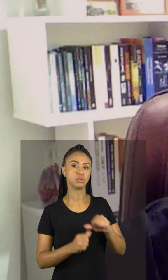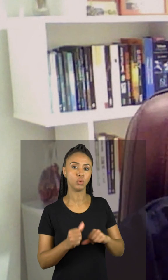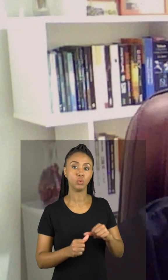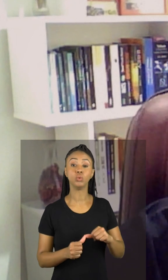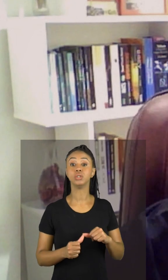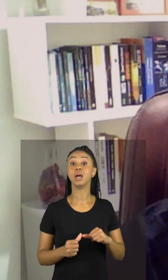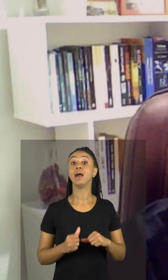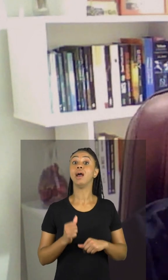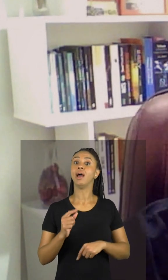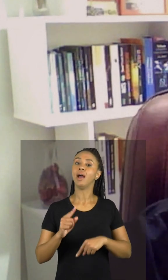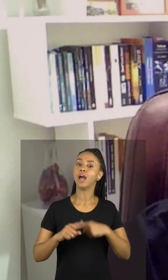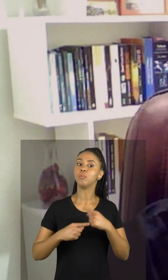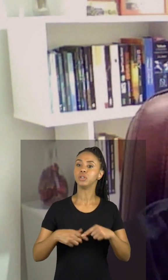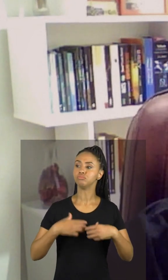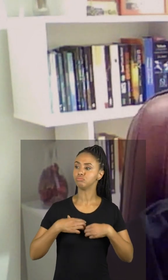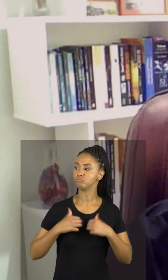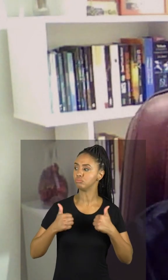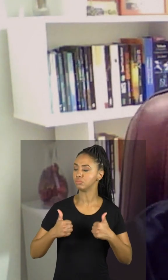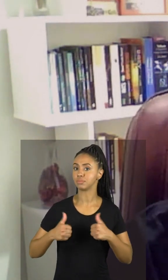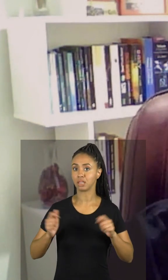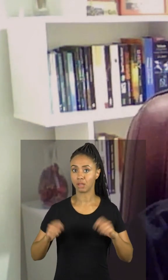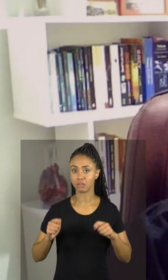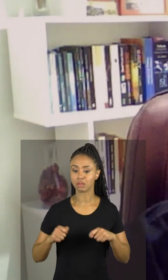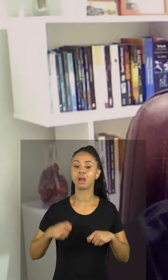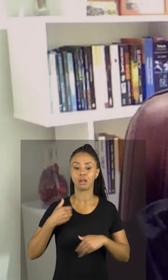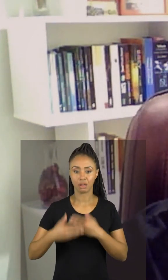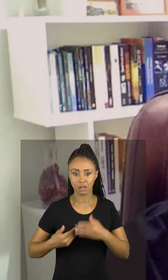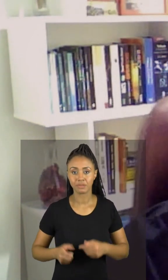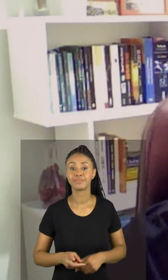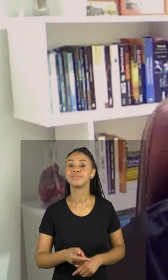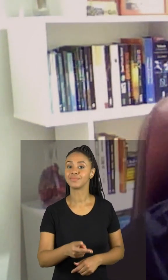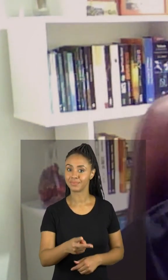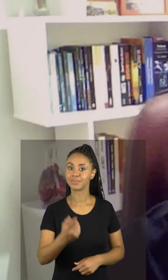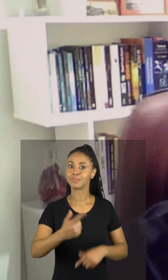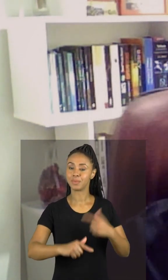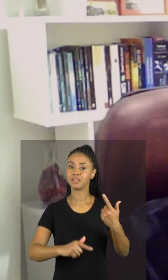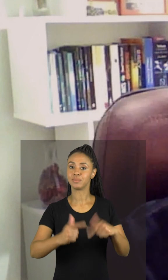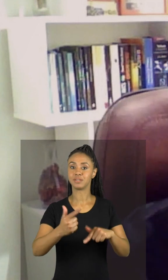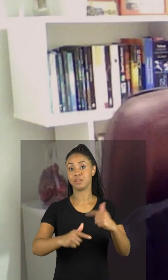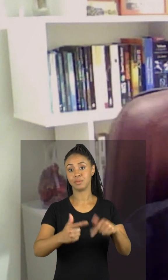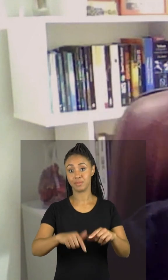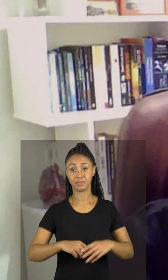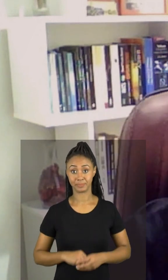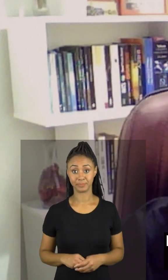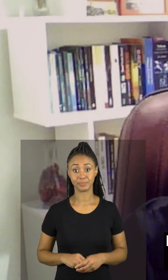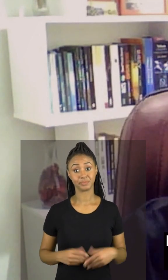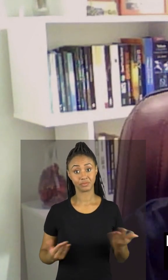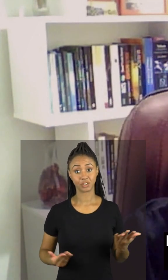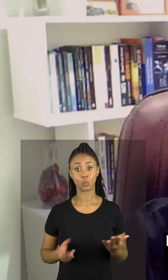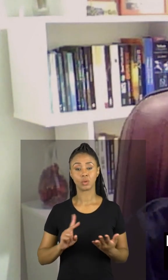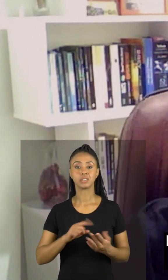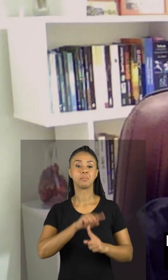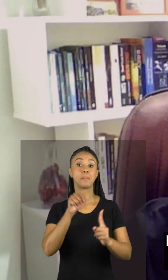depois ir sentindo confortável com elas para daí ir adicionando mais e mais. então